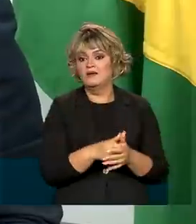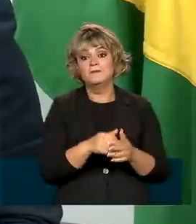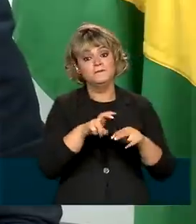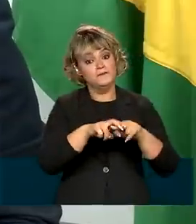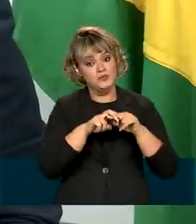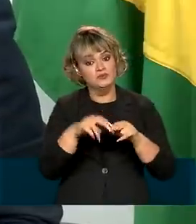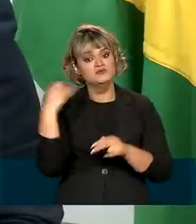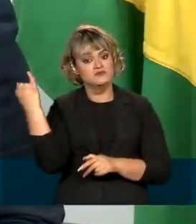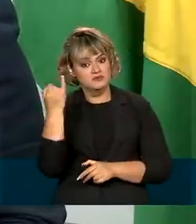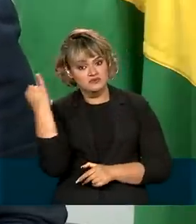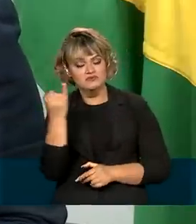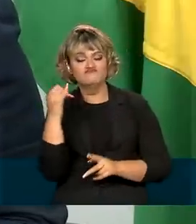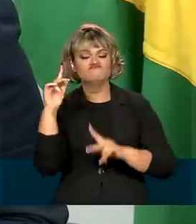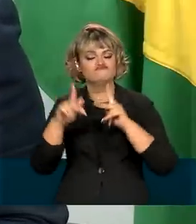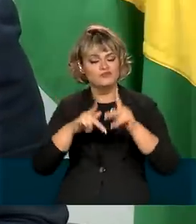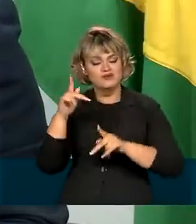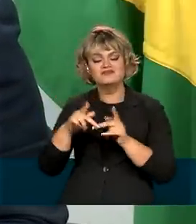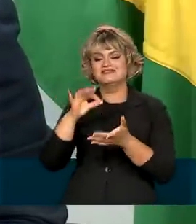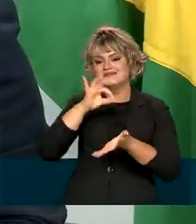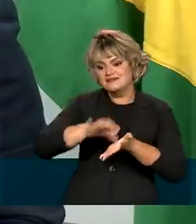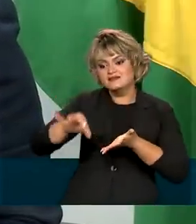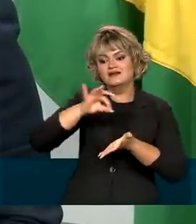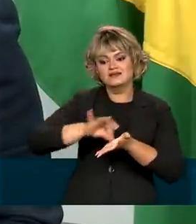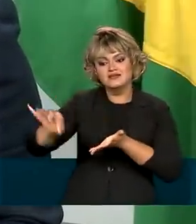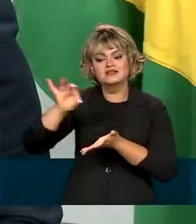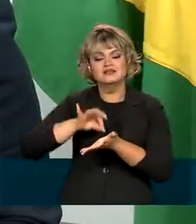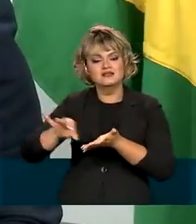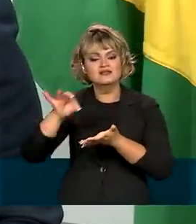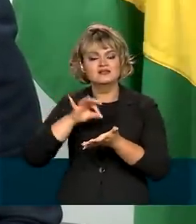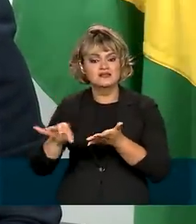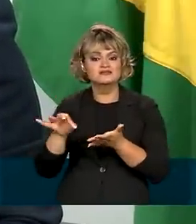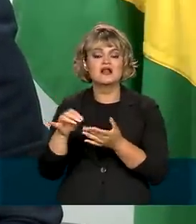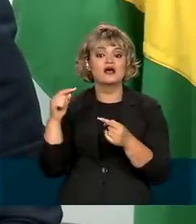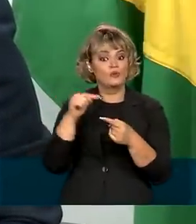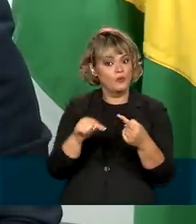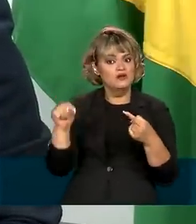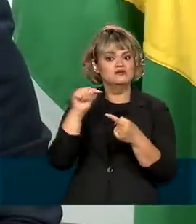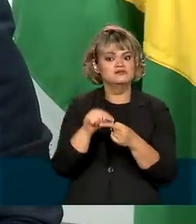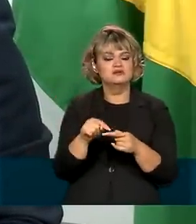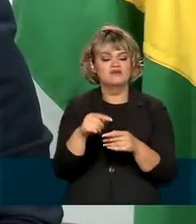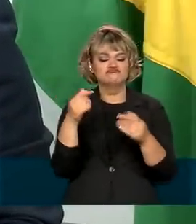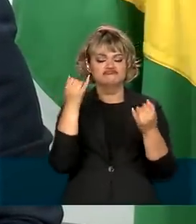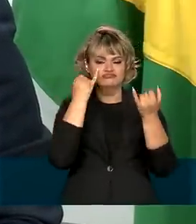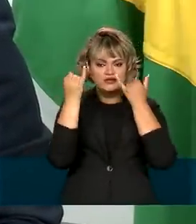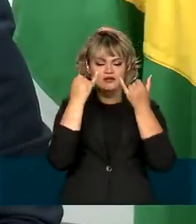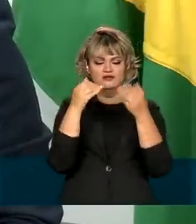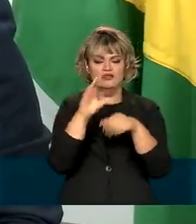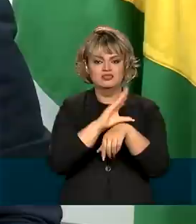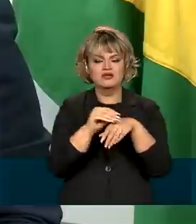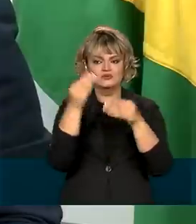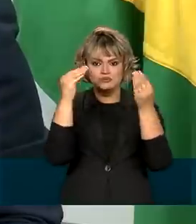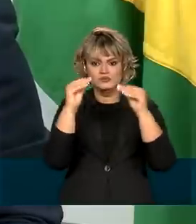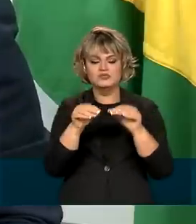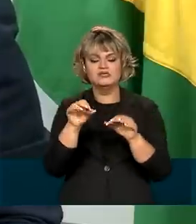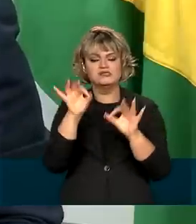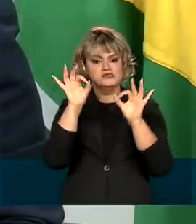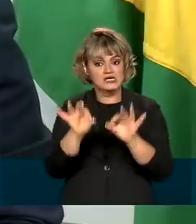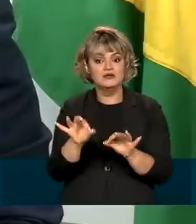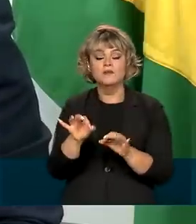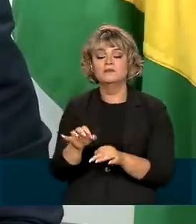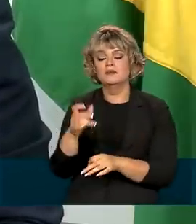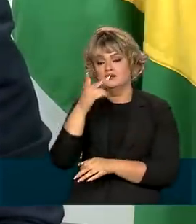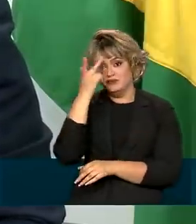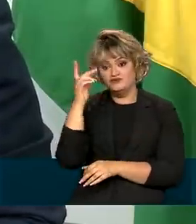a população faça o seu cadastro e que mantenha o seu cadastro atualizado para fazer juiz aos benefícios